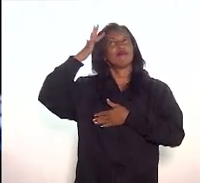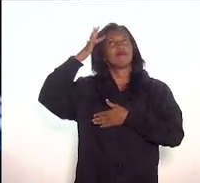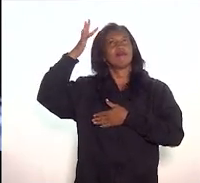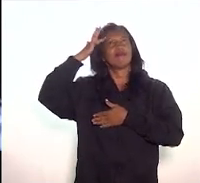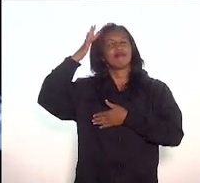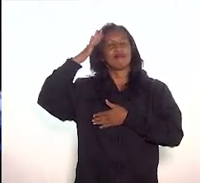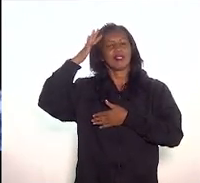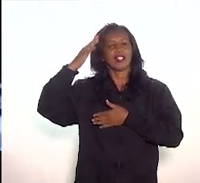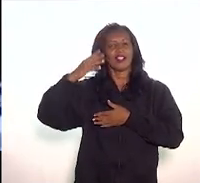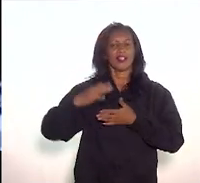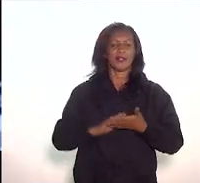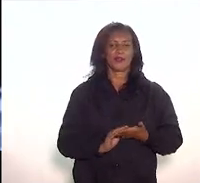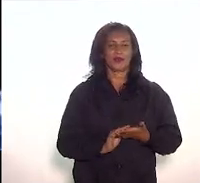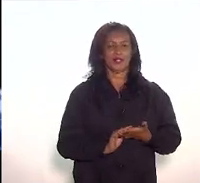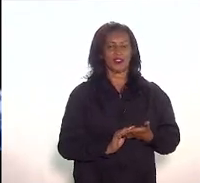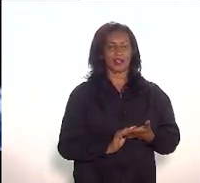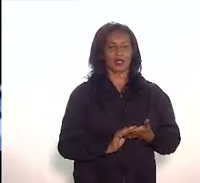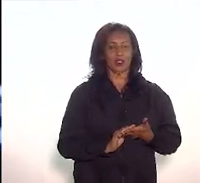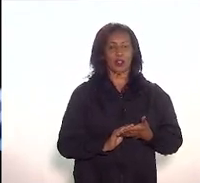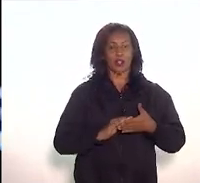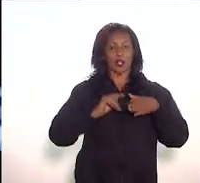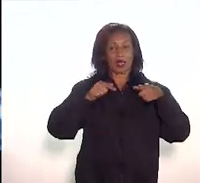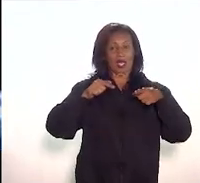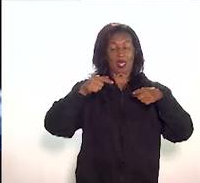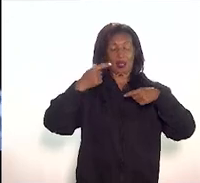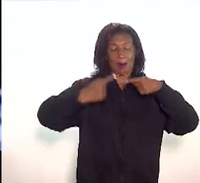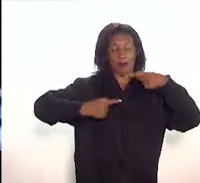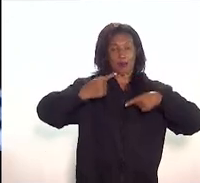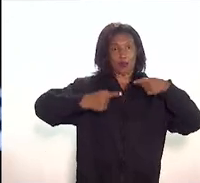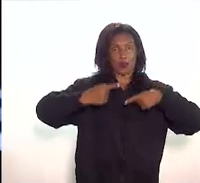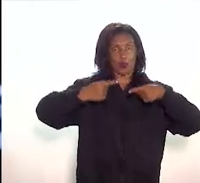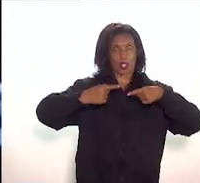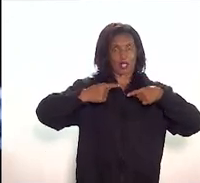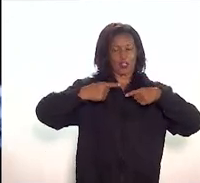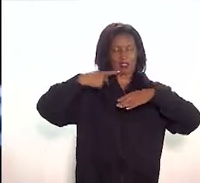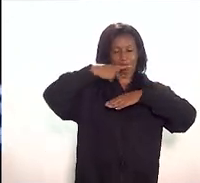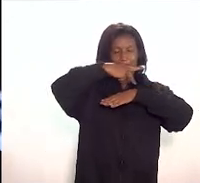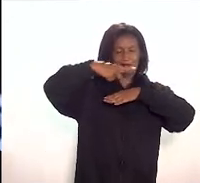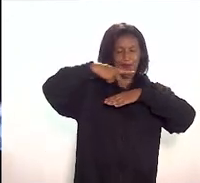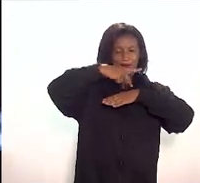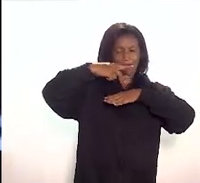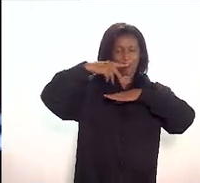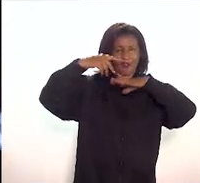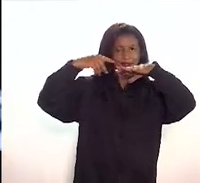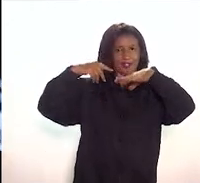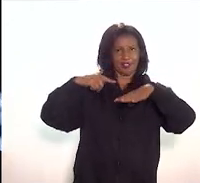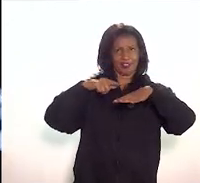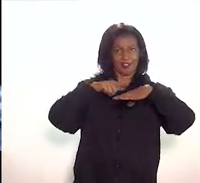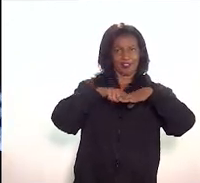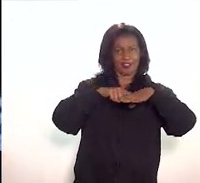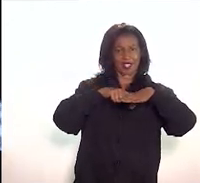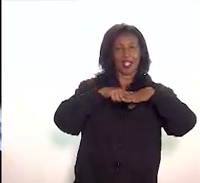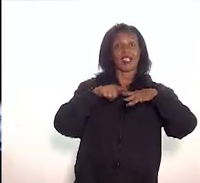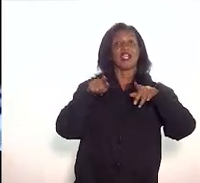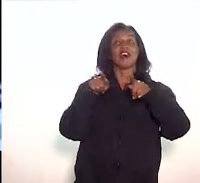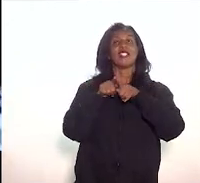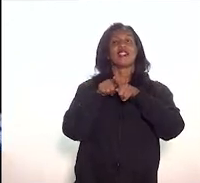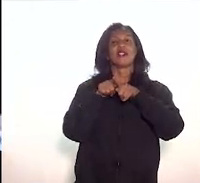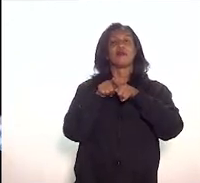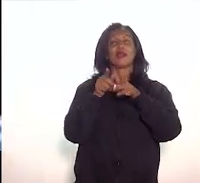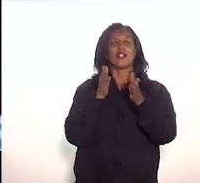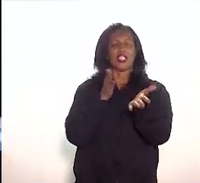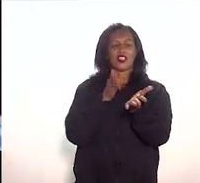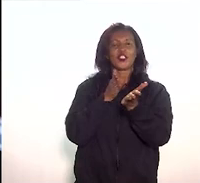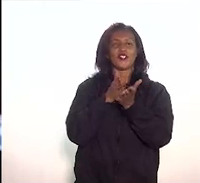presente com a saída do Centro Político da Nação desse espaço e também a clássica construção do metrô, que divide